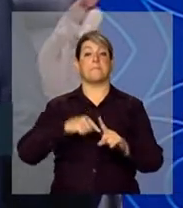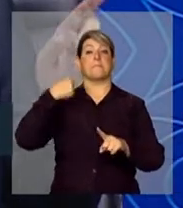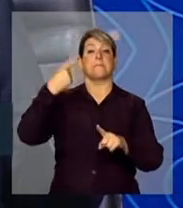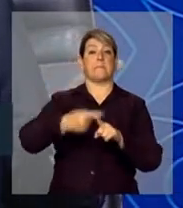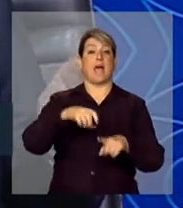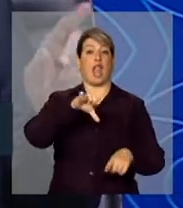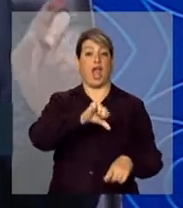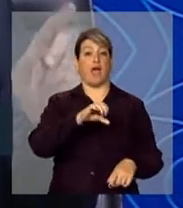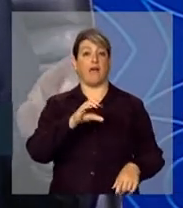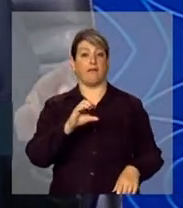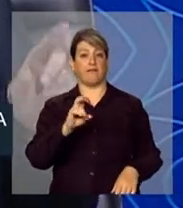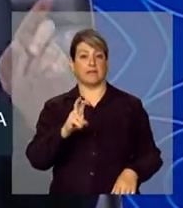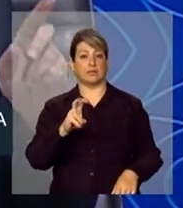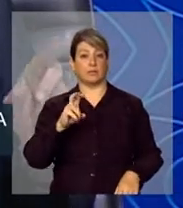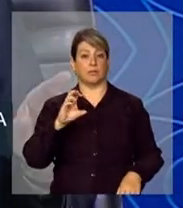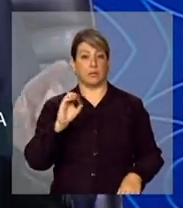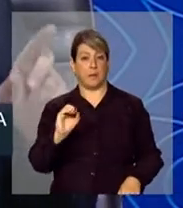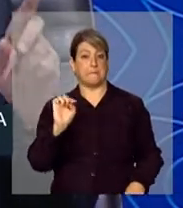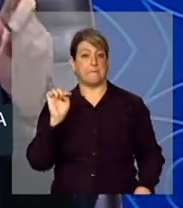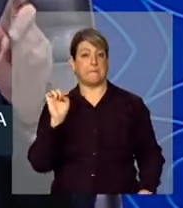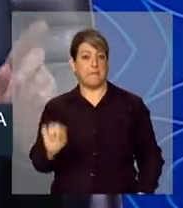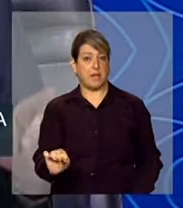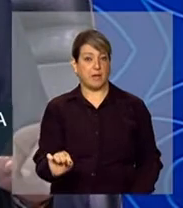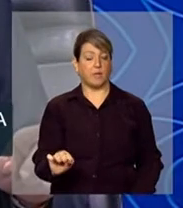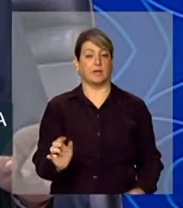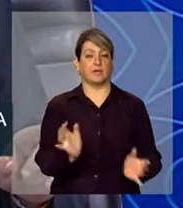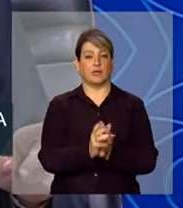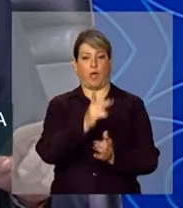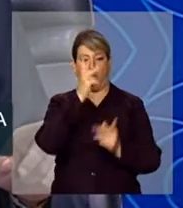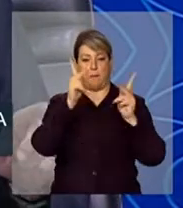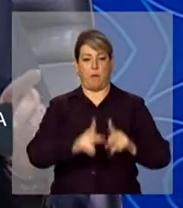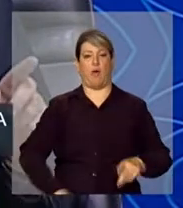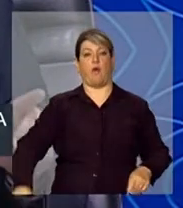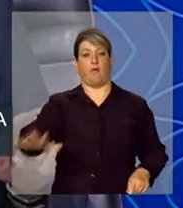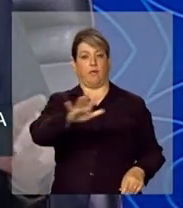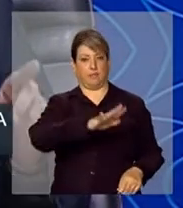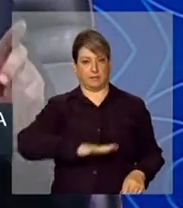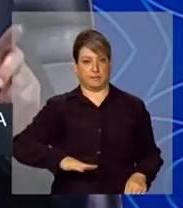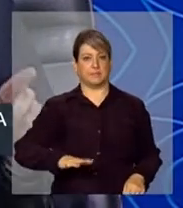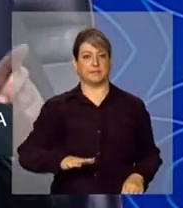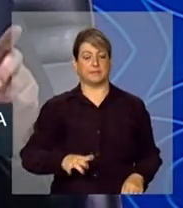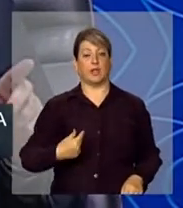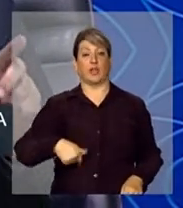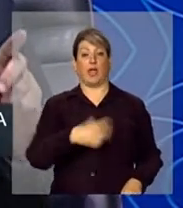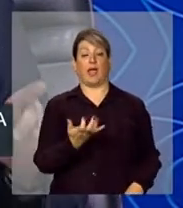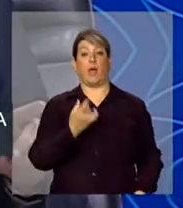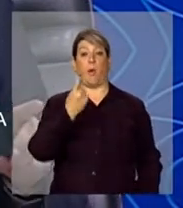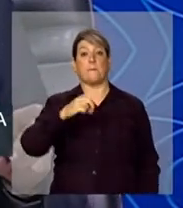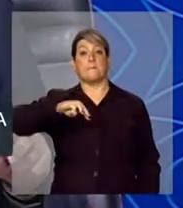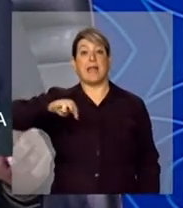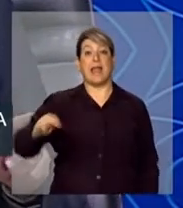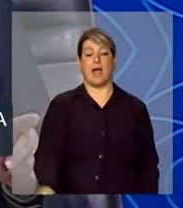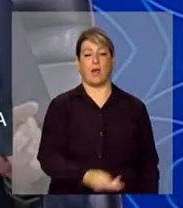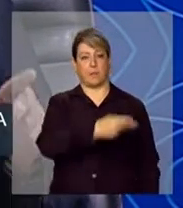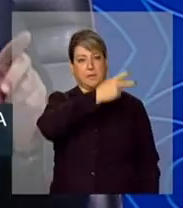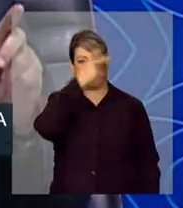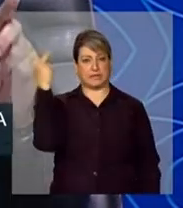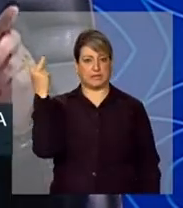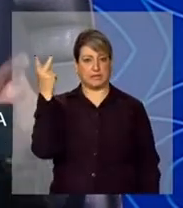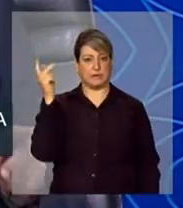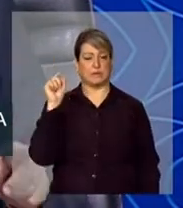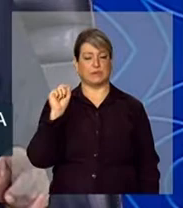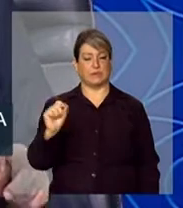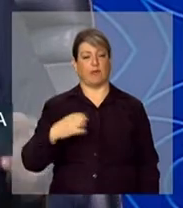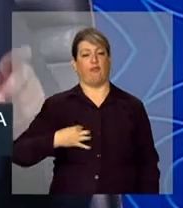950 mil da sociedade. Nós queremos um milhão de voluntários entre